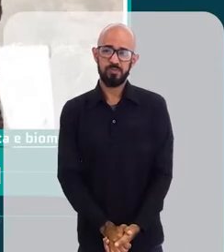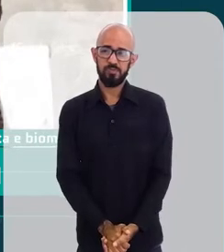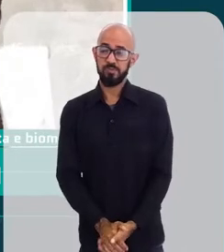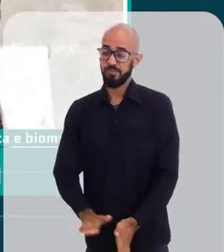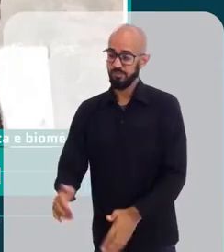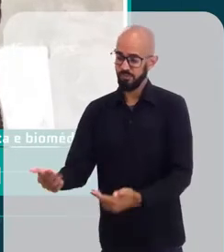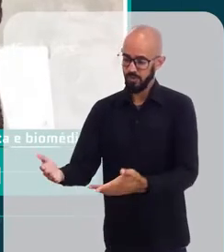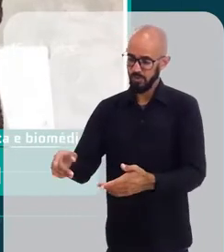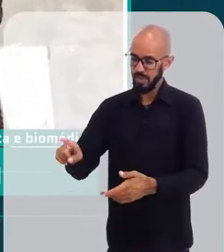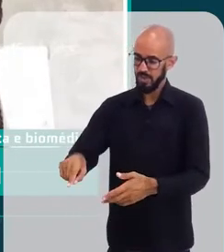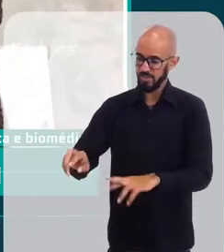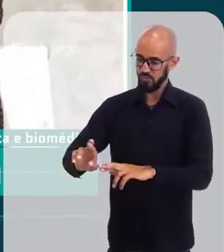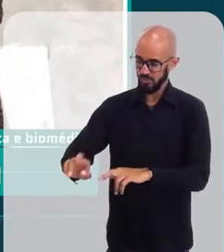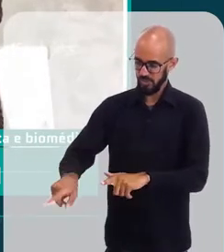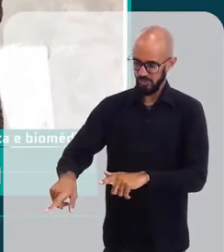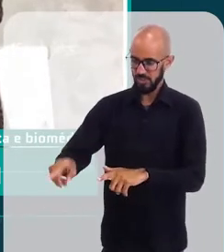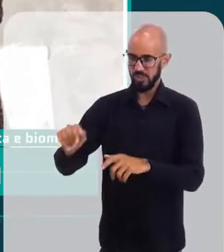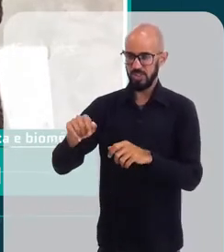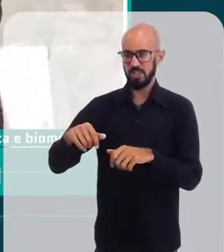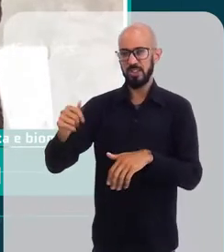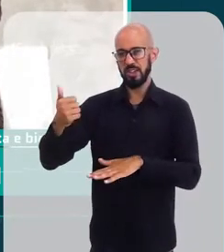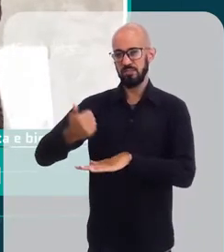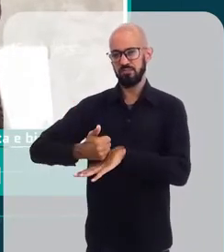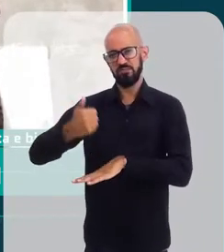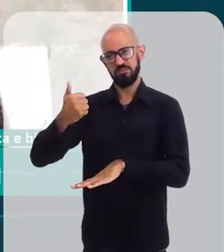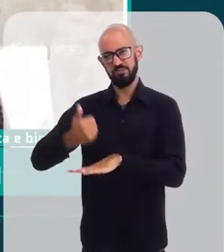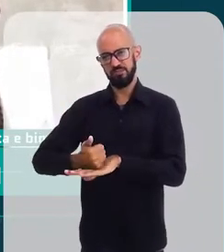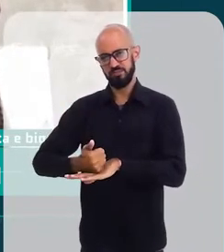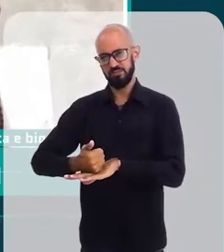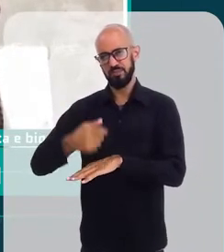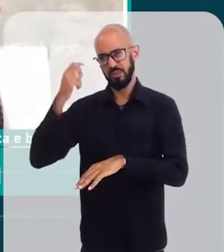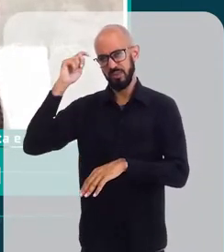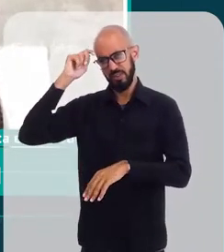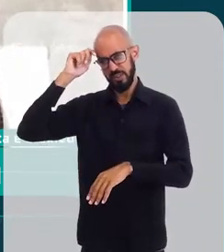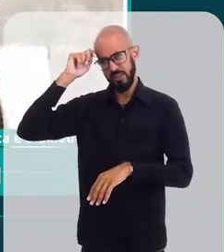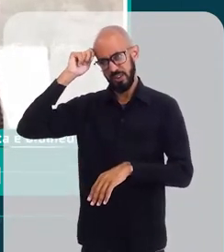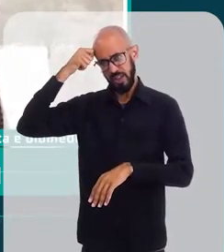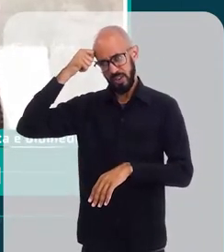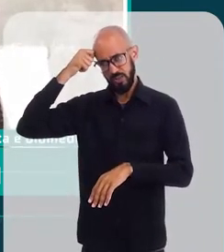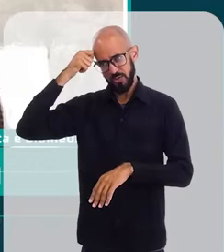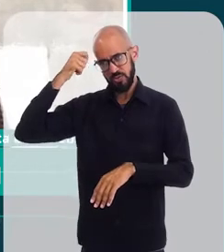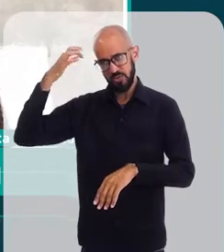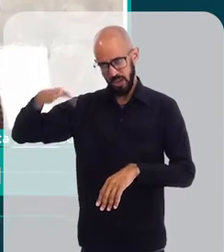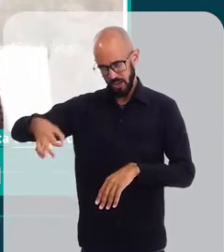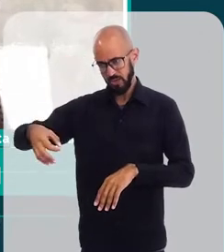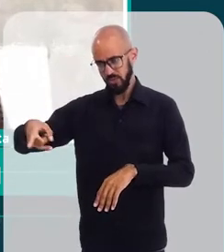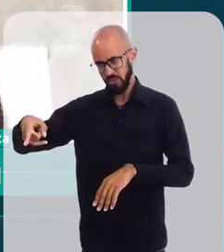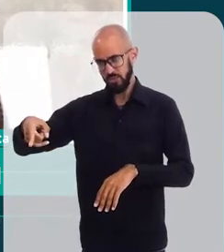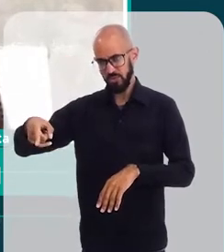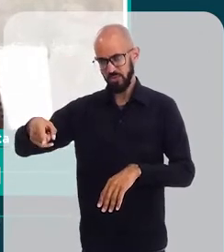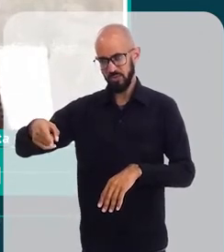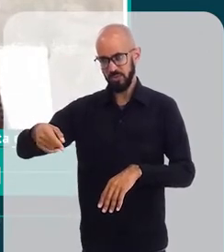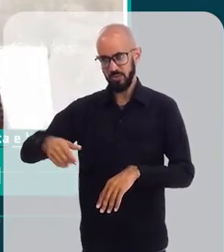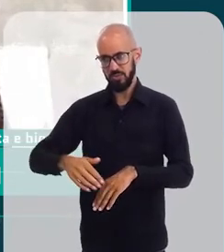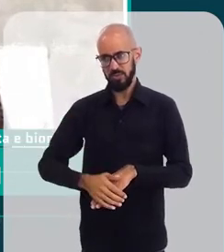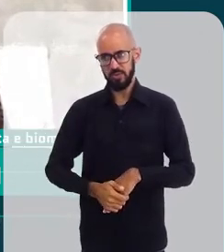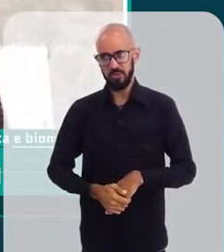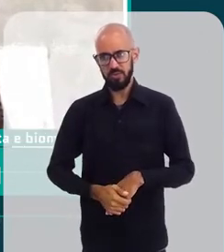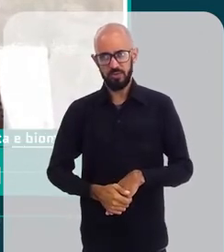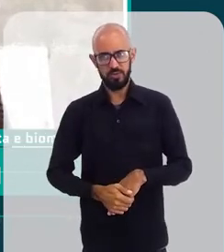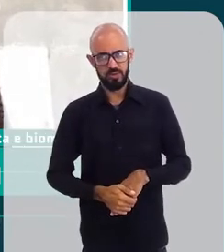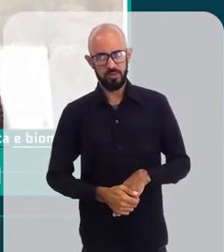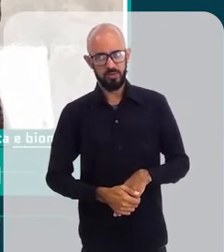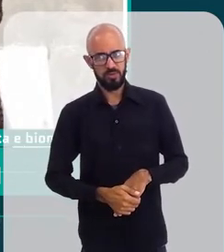diferença, né? Essa especialização em pele negra, esses profissionais atuando no mercado, faz toda a diferença então, né?